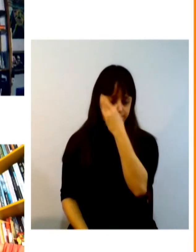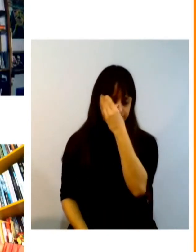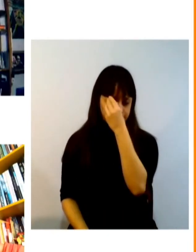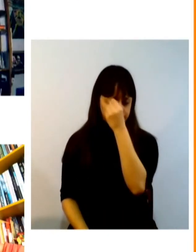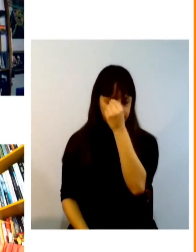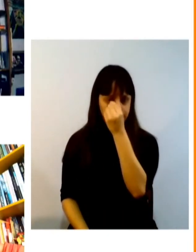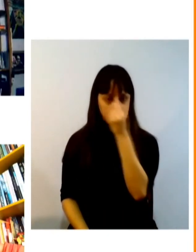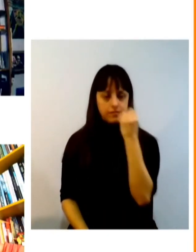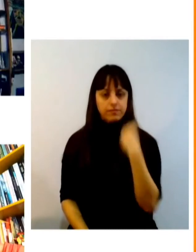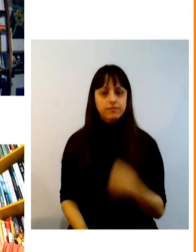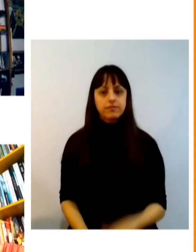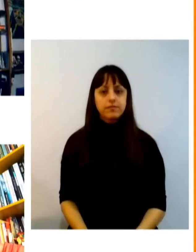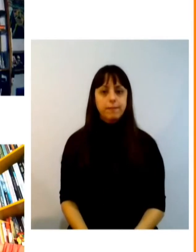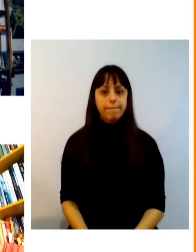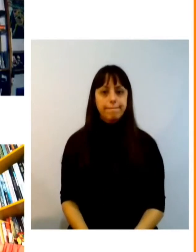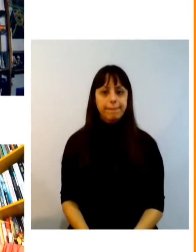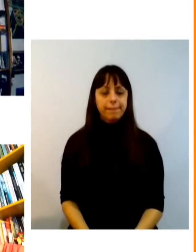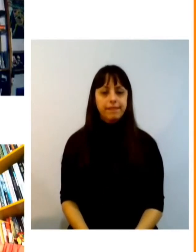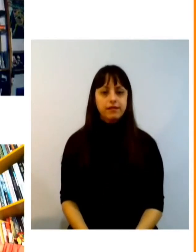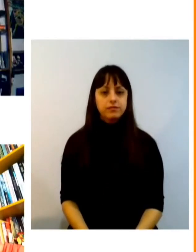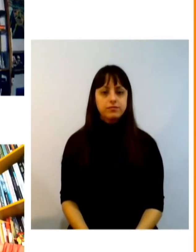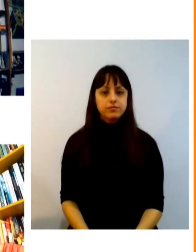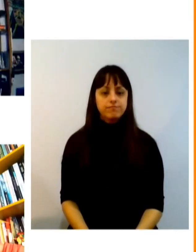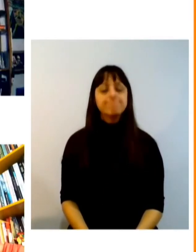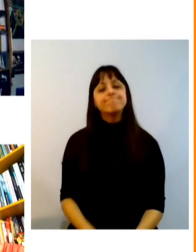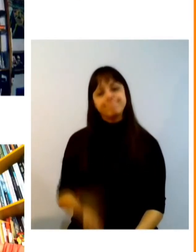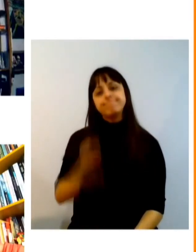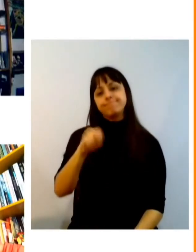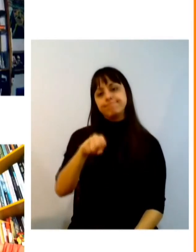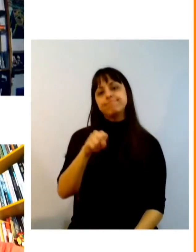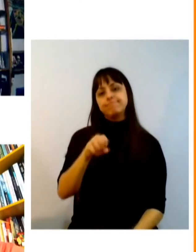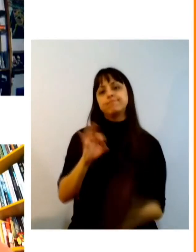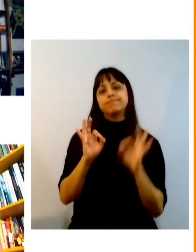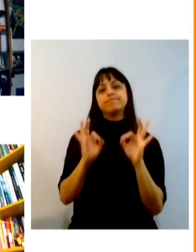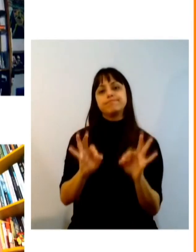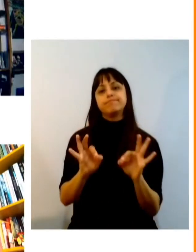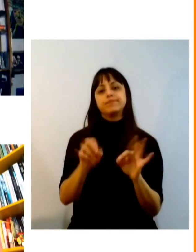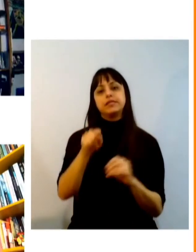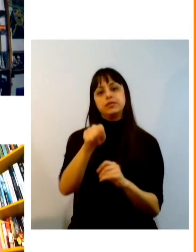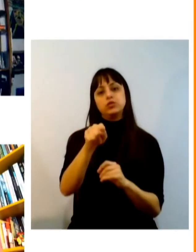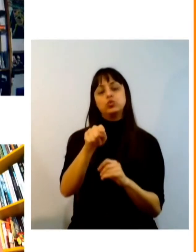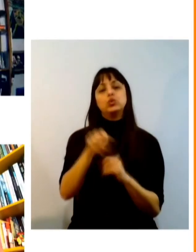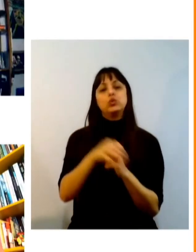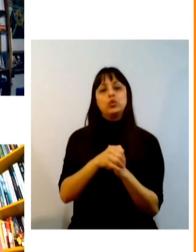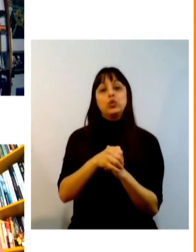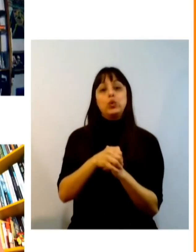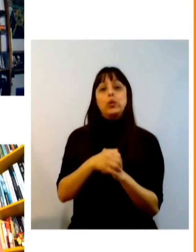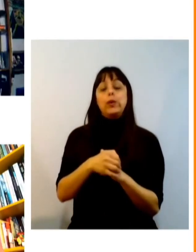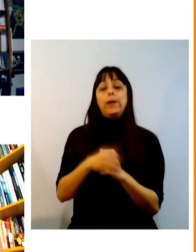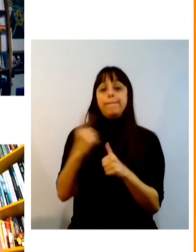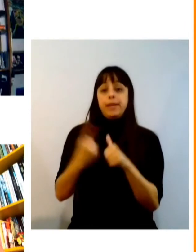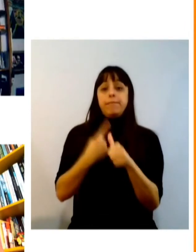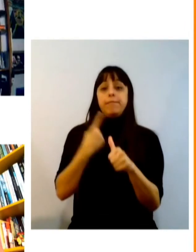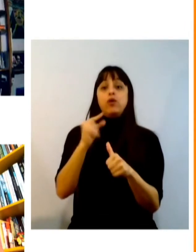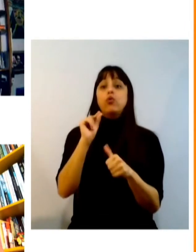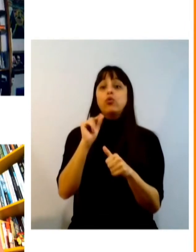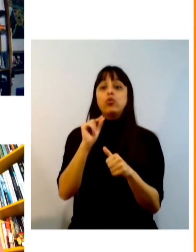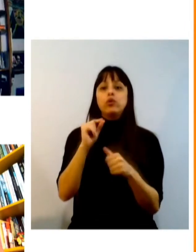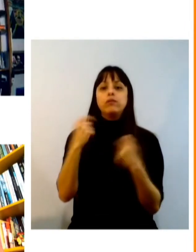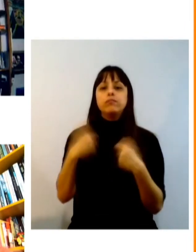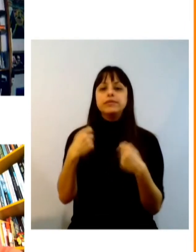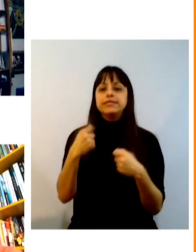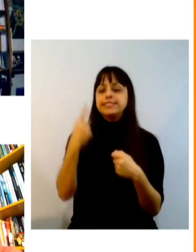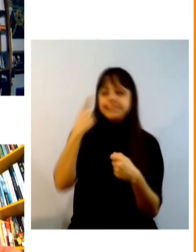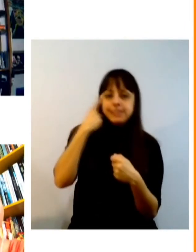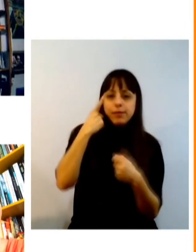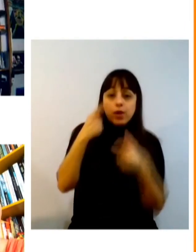sim com certeza primeiro acho que tentar descobrir um pouco a vocação local